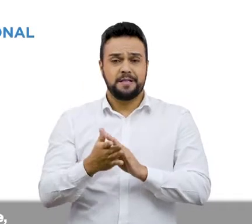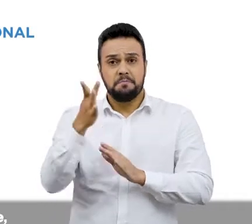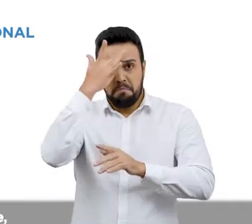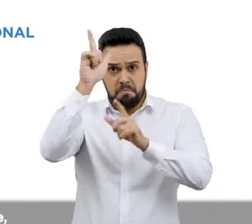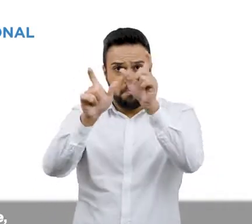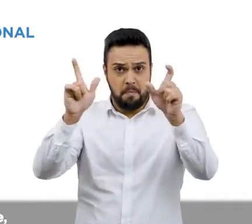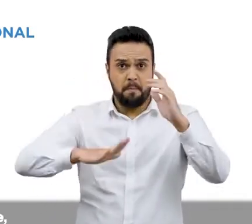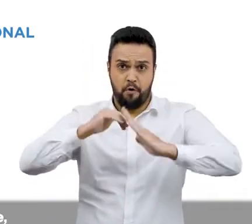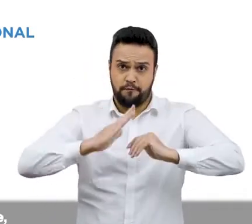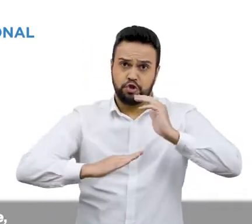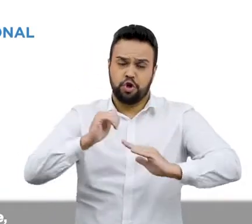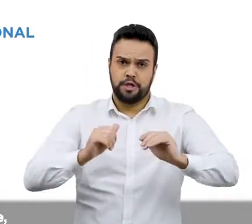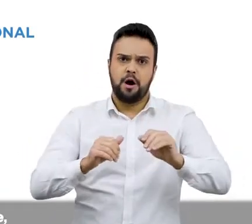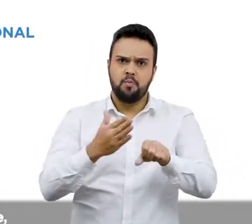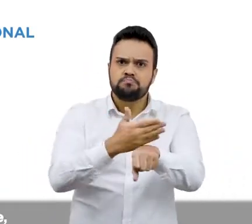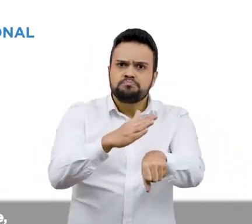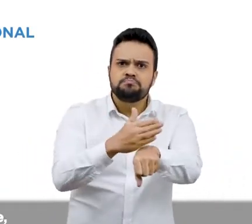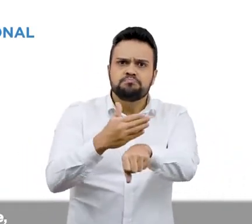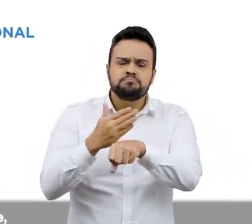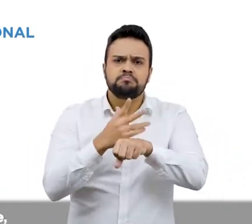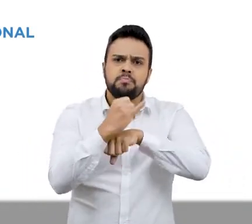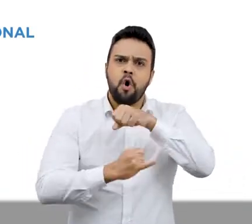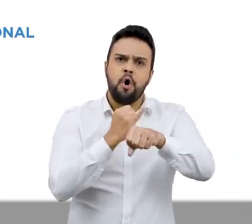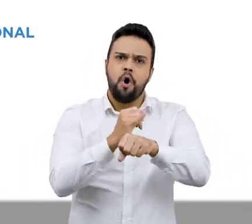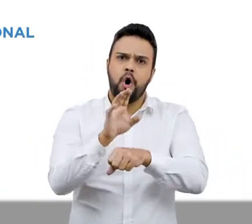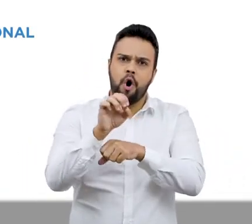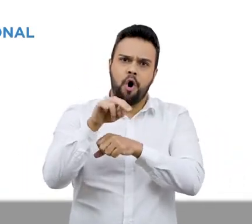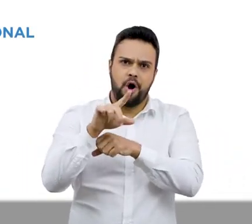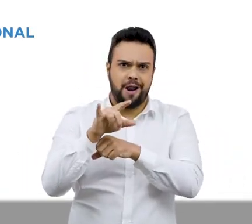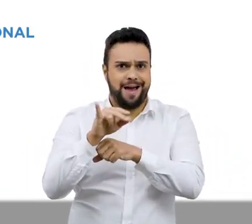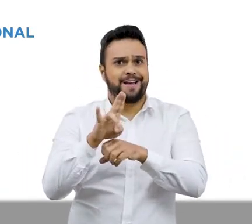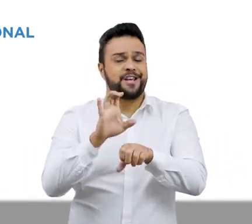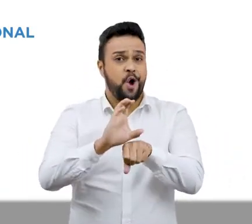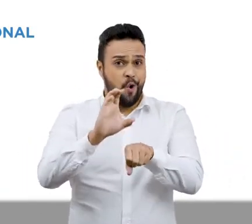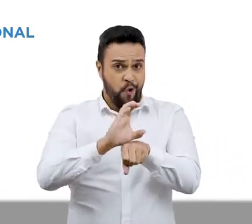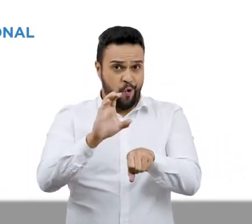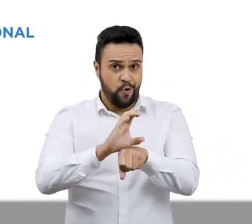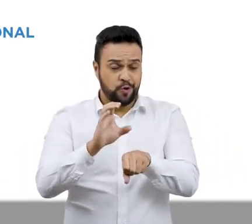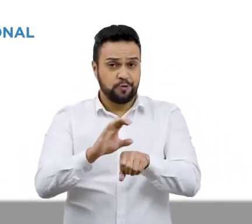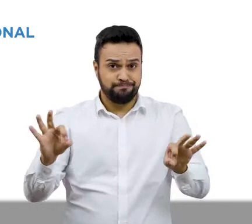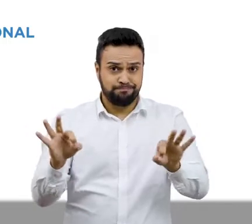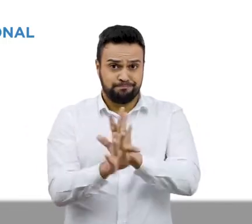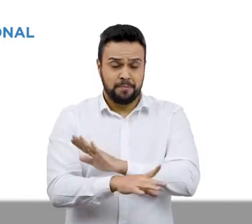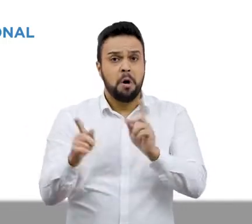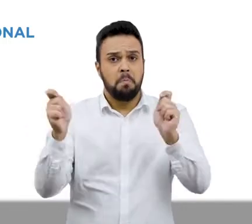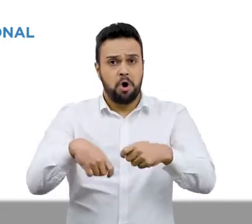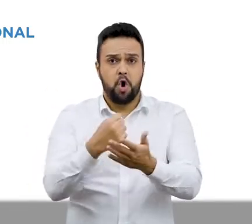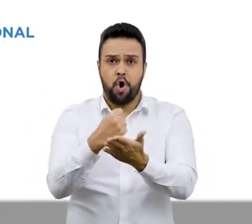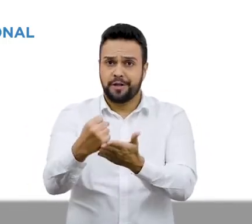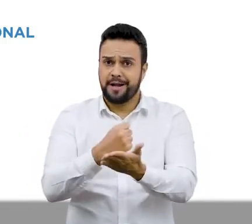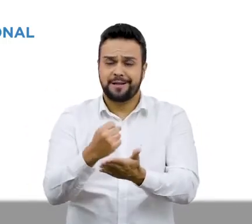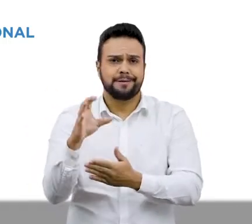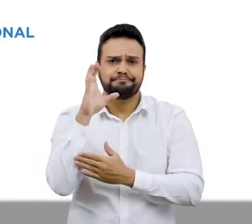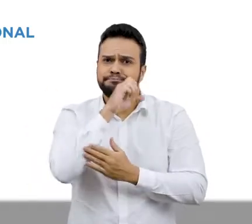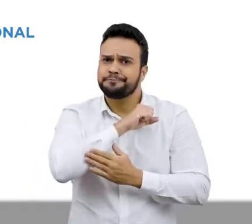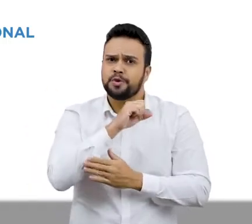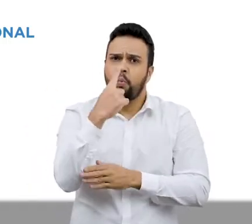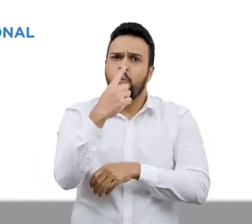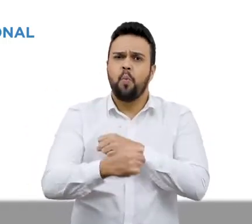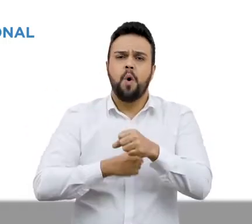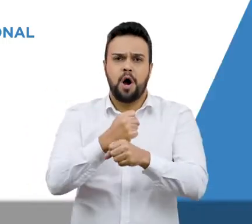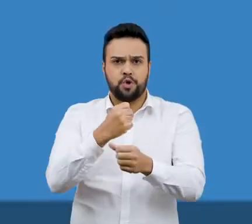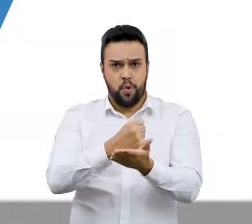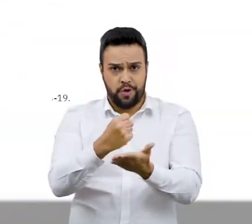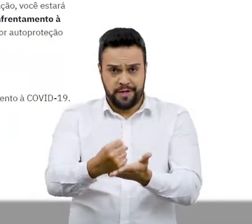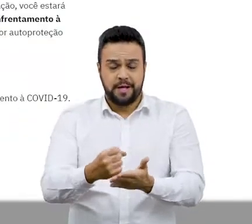trabalhadores serão capacitados em um curso online e, após aprovação, poderão ser convocados com contratação emergencial de